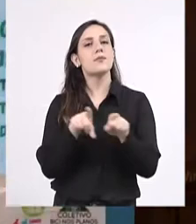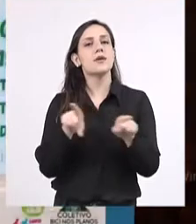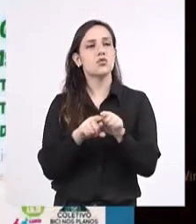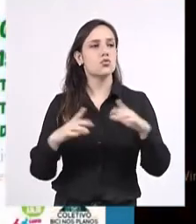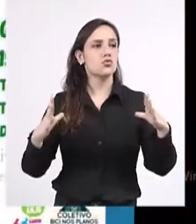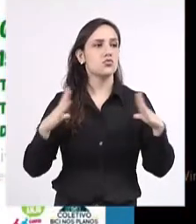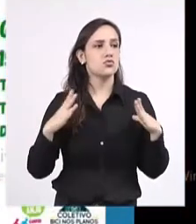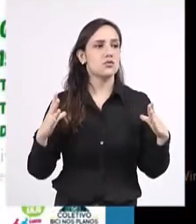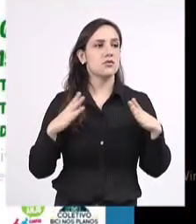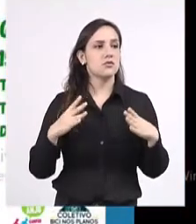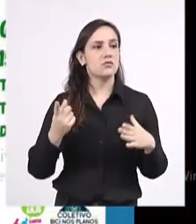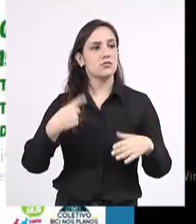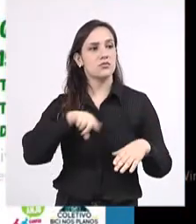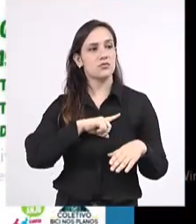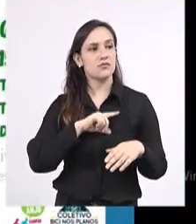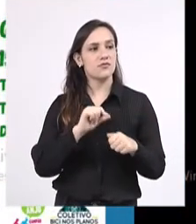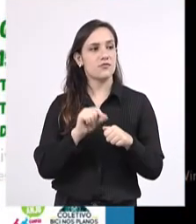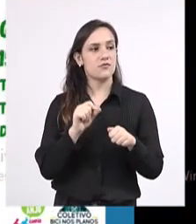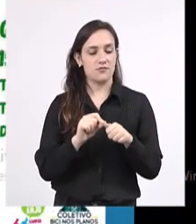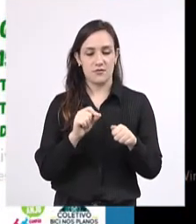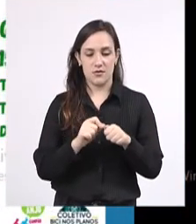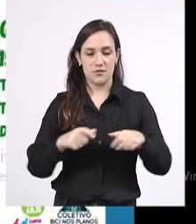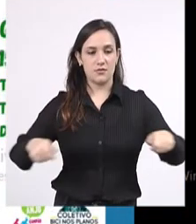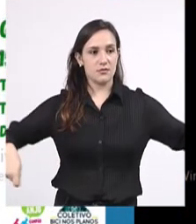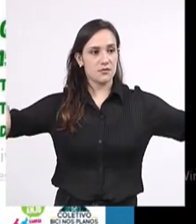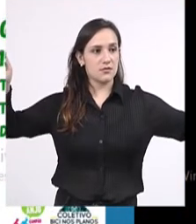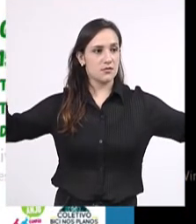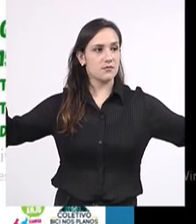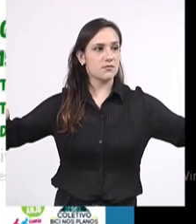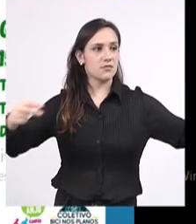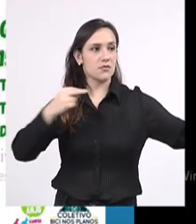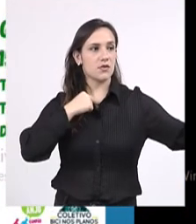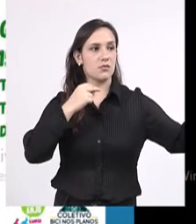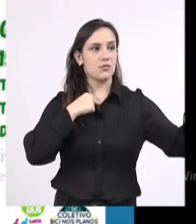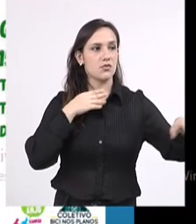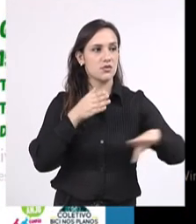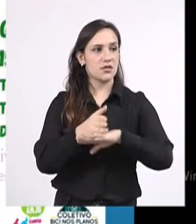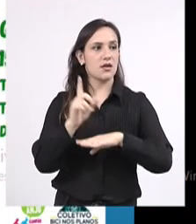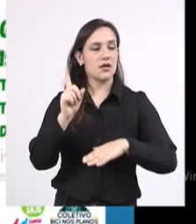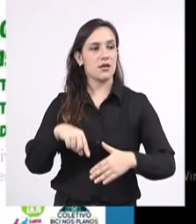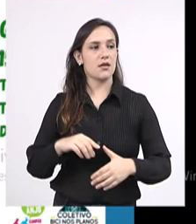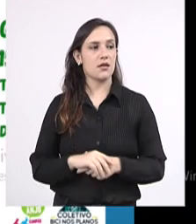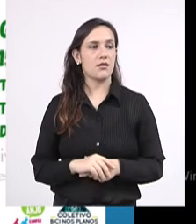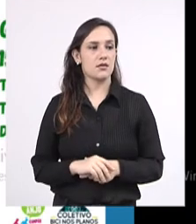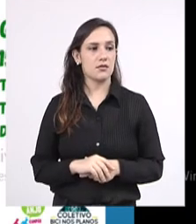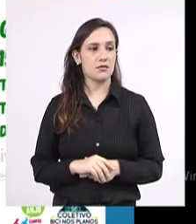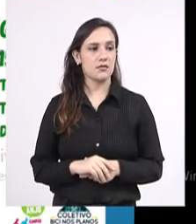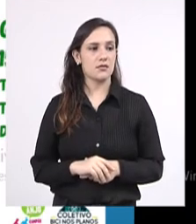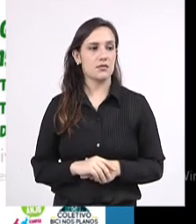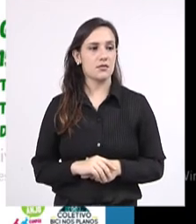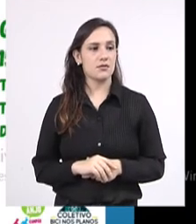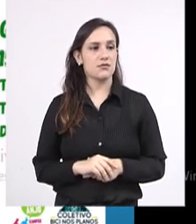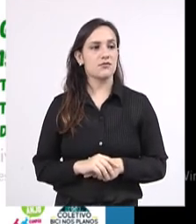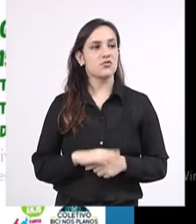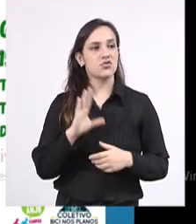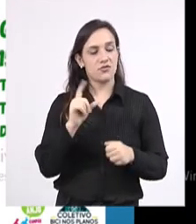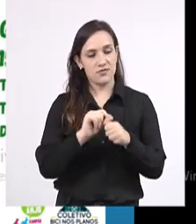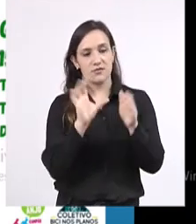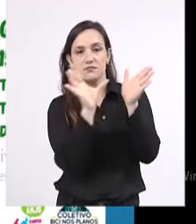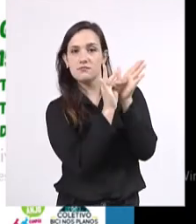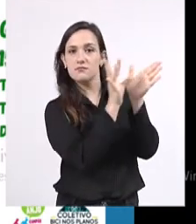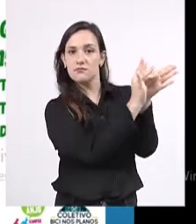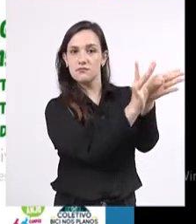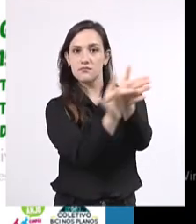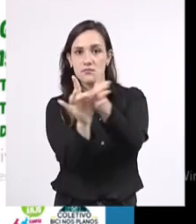da cidade, ali está a nossa faixa, que hoje não pôde entrar aqui, nós fizemos várias adesivagens, já tem muitos